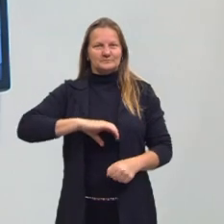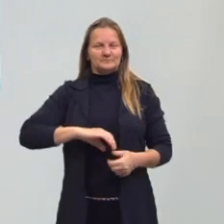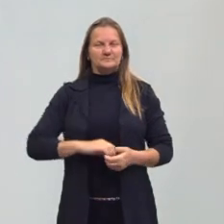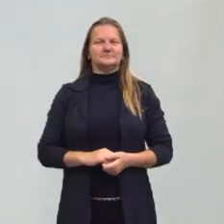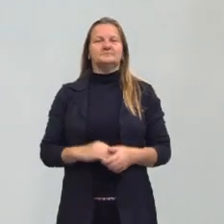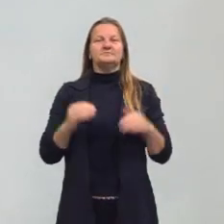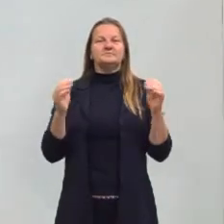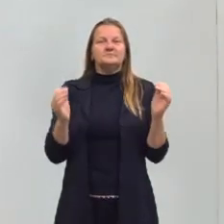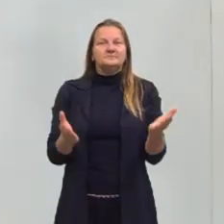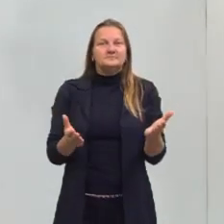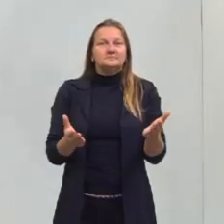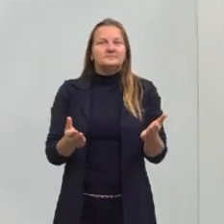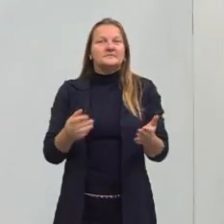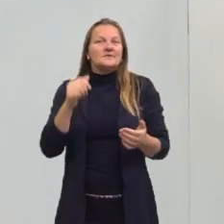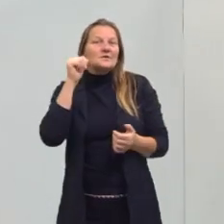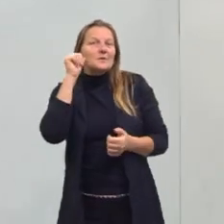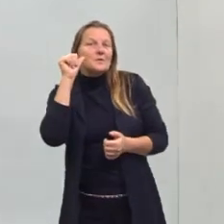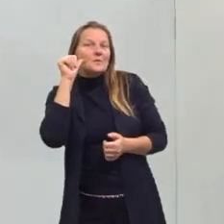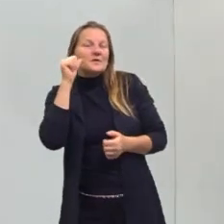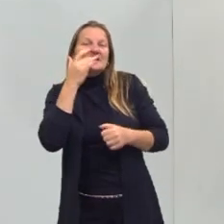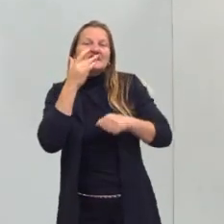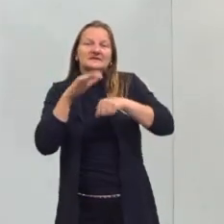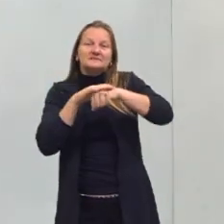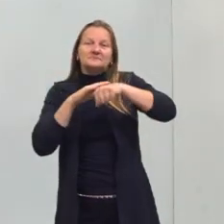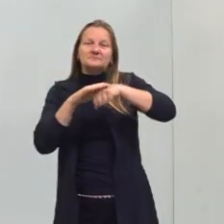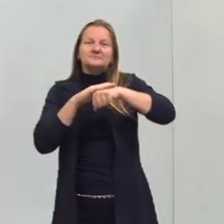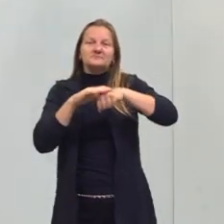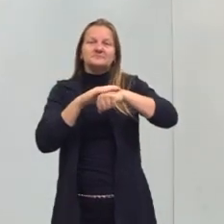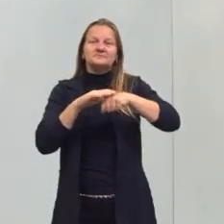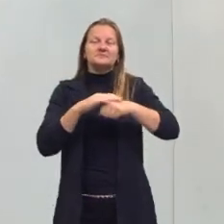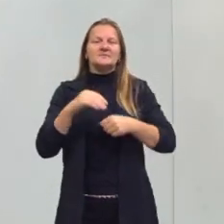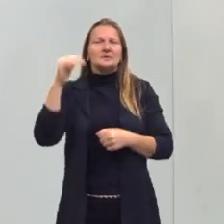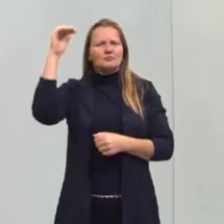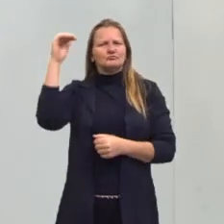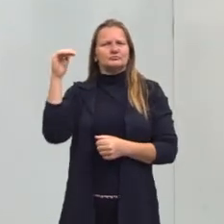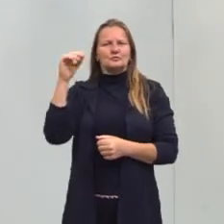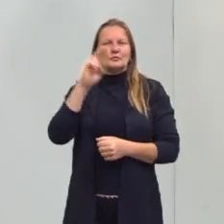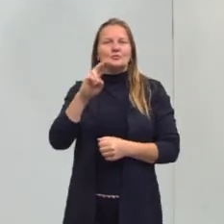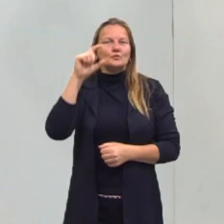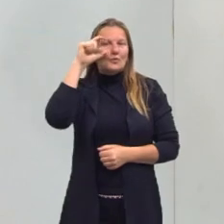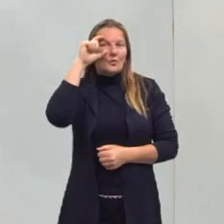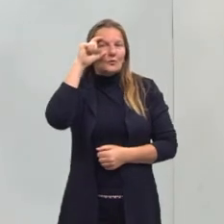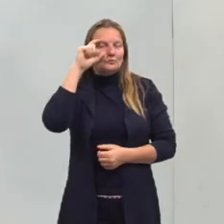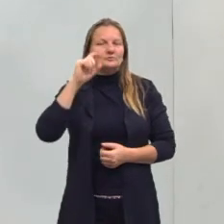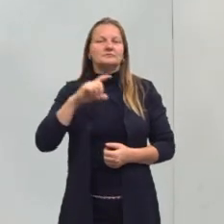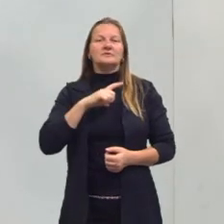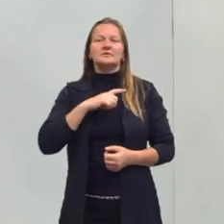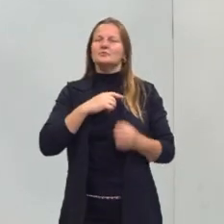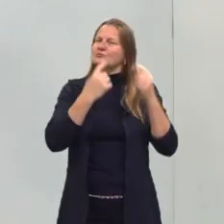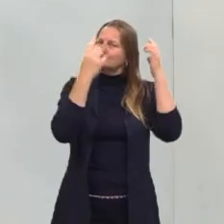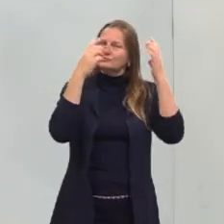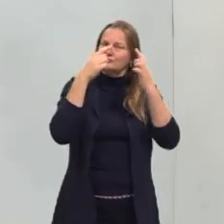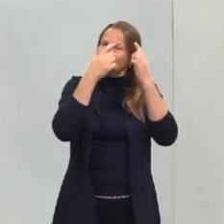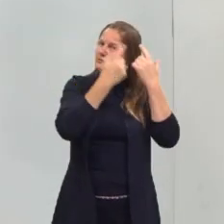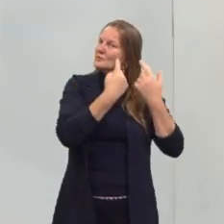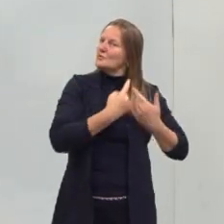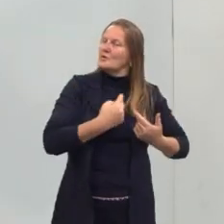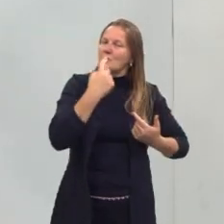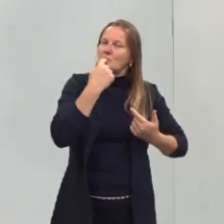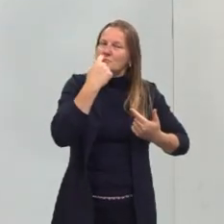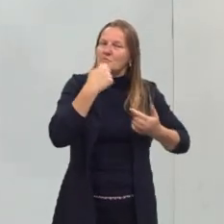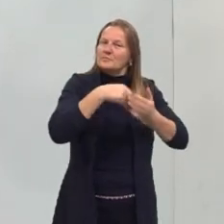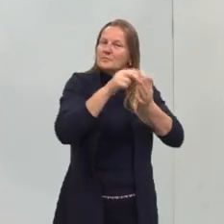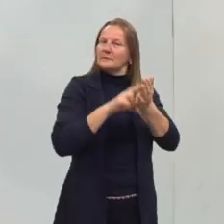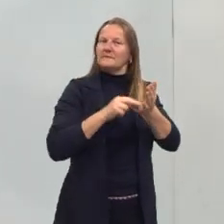portuguesa, sou uma mulher branca, de estatura média, uso óculos, tenho os cabelos pintados de